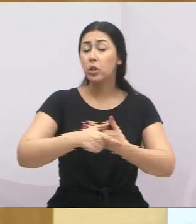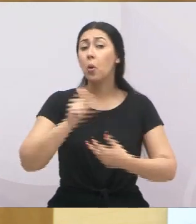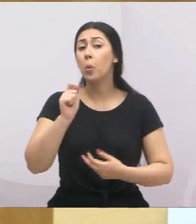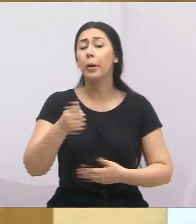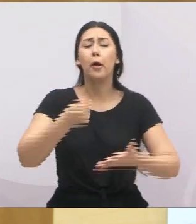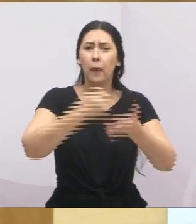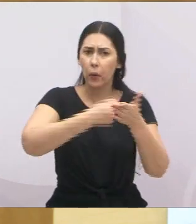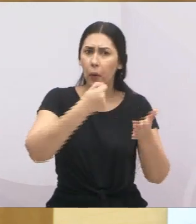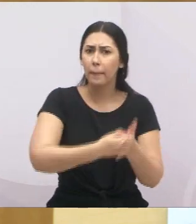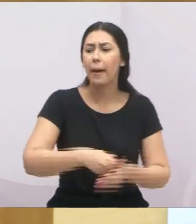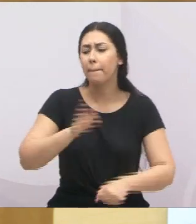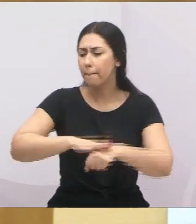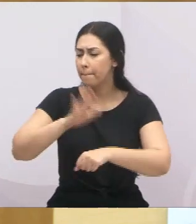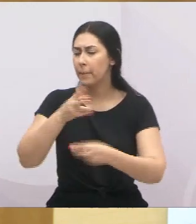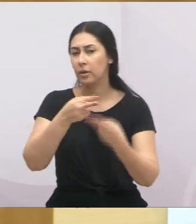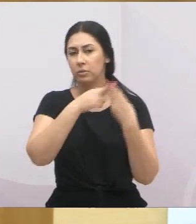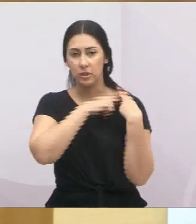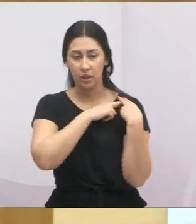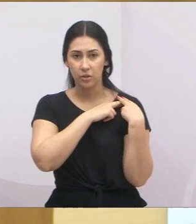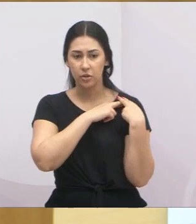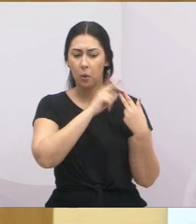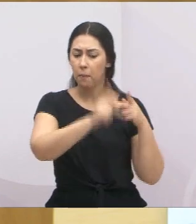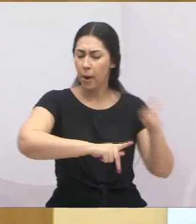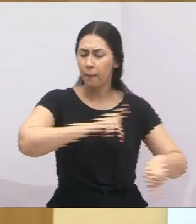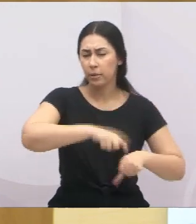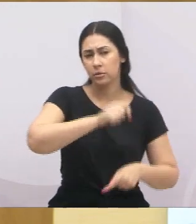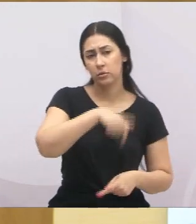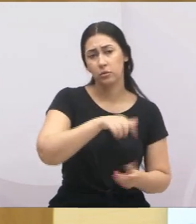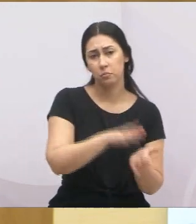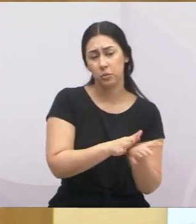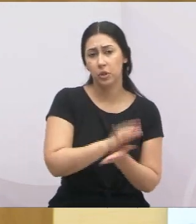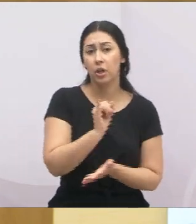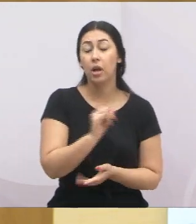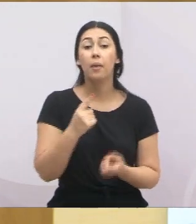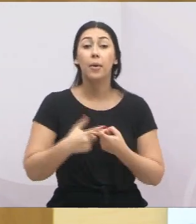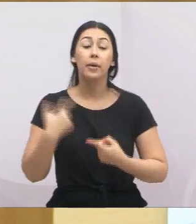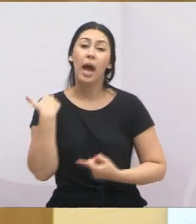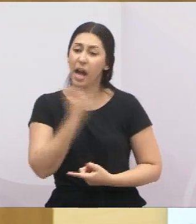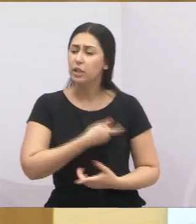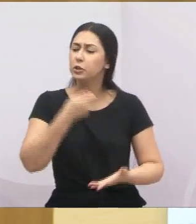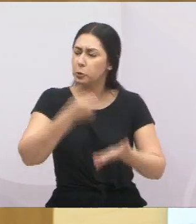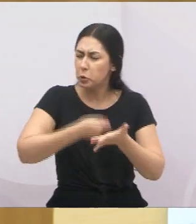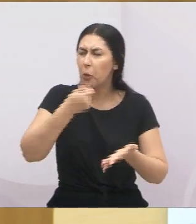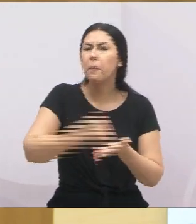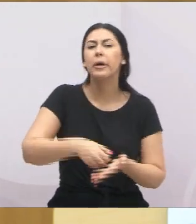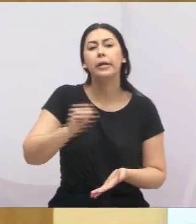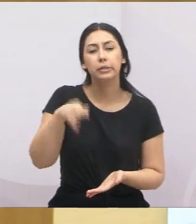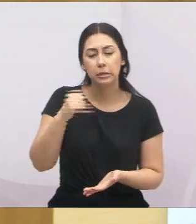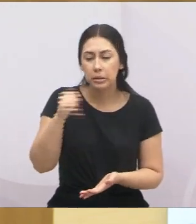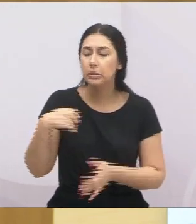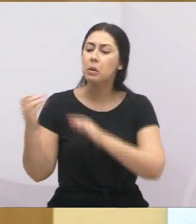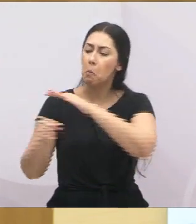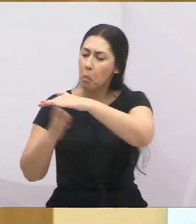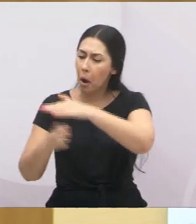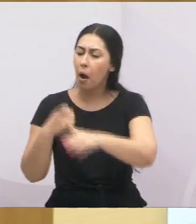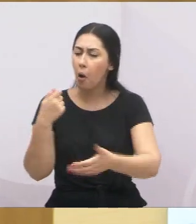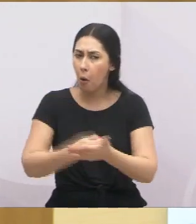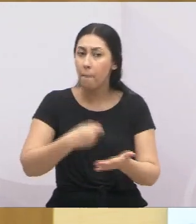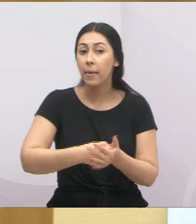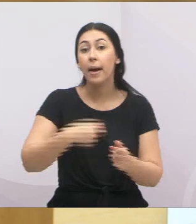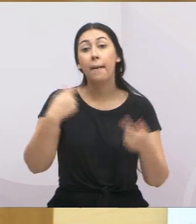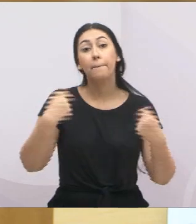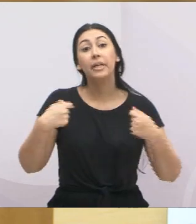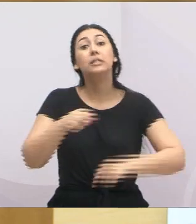cobrar mais responsabilidade com a população da nossa cidade, porque nós vamos cobrar das autoridades competentes, porque tem que ter